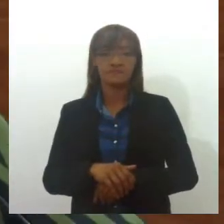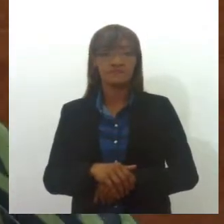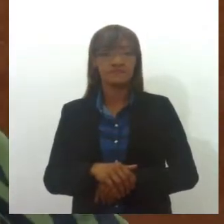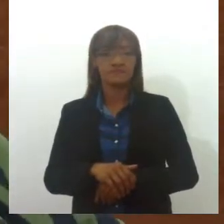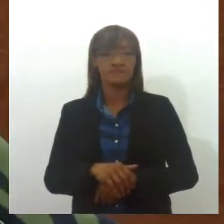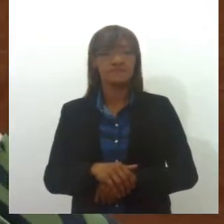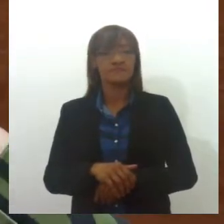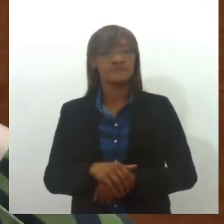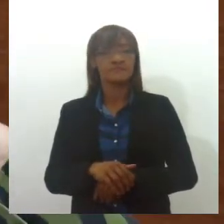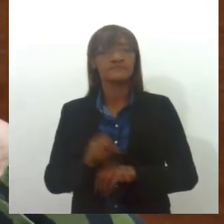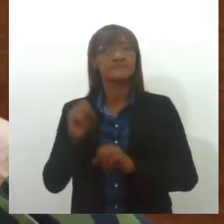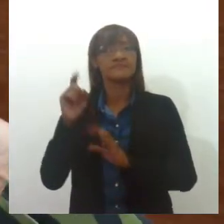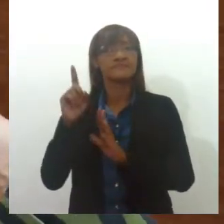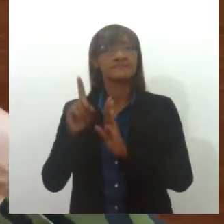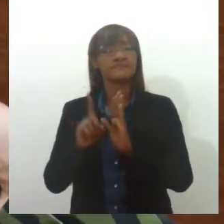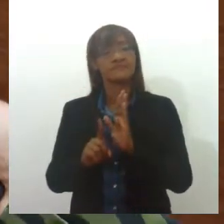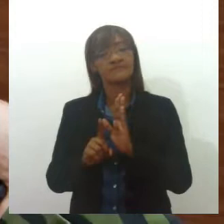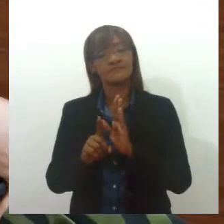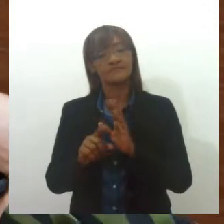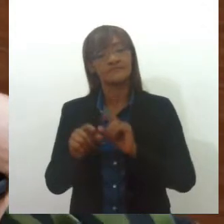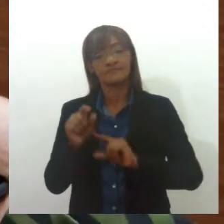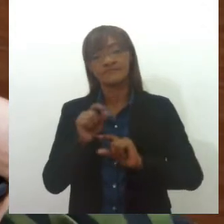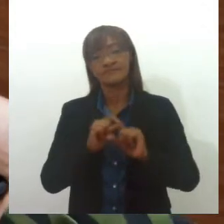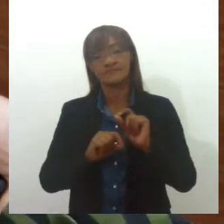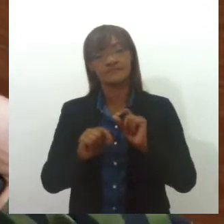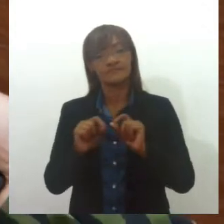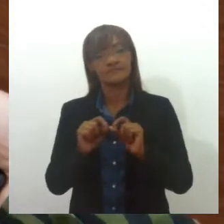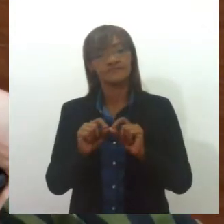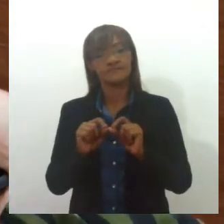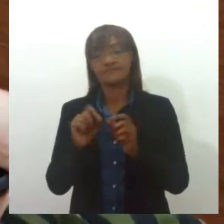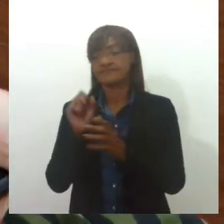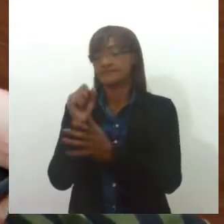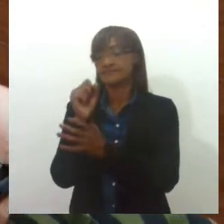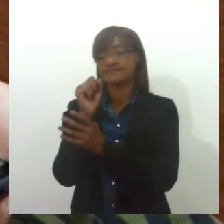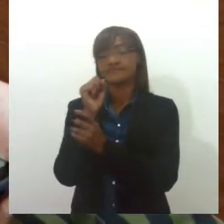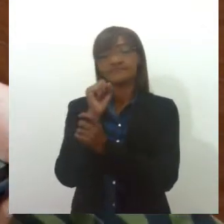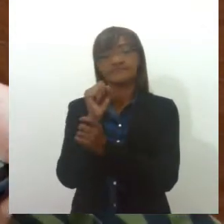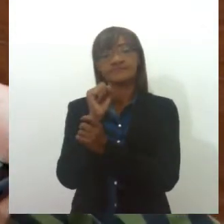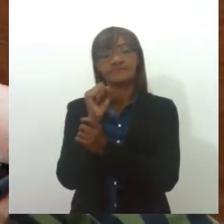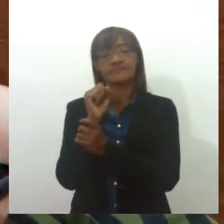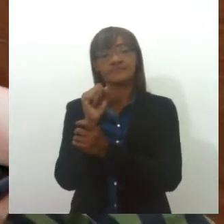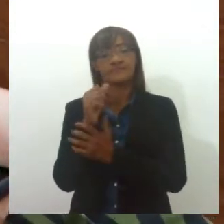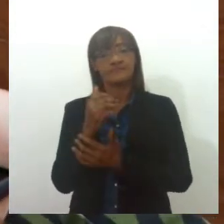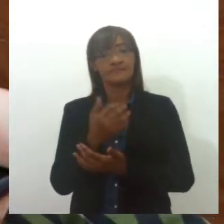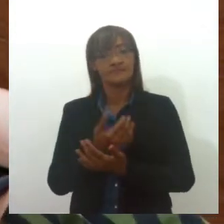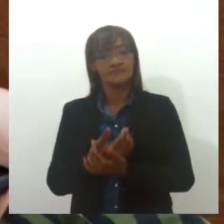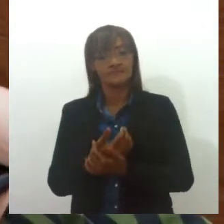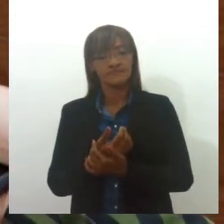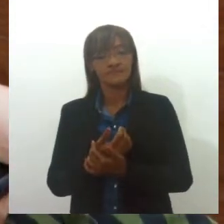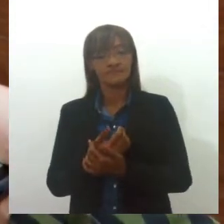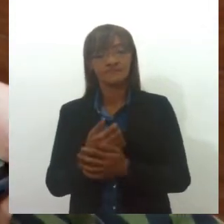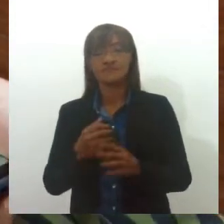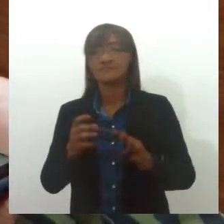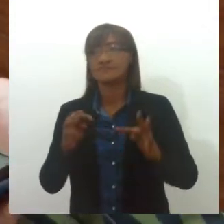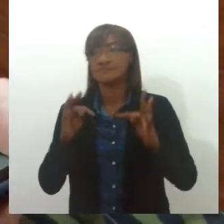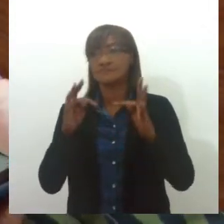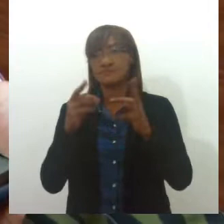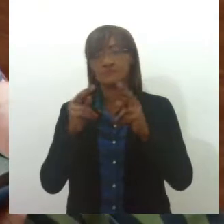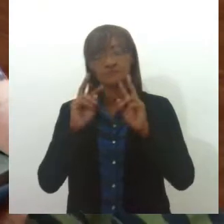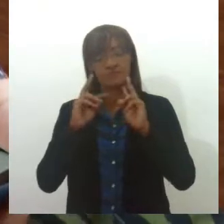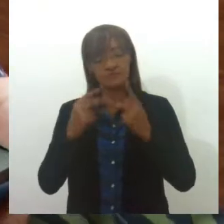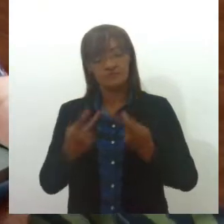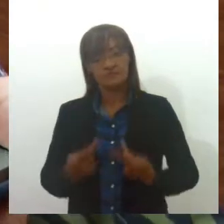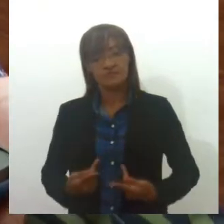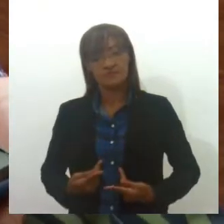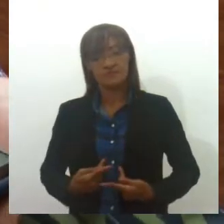garantia que todo ser humano tem, sobretudo